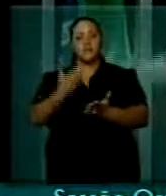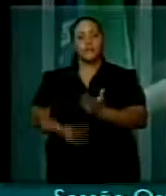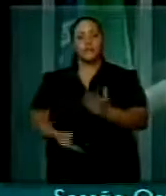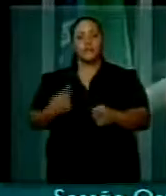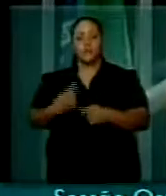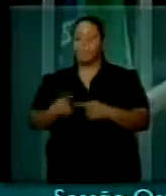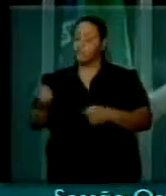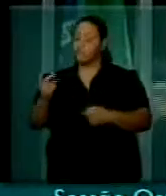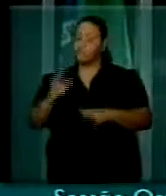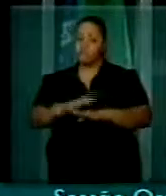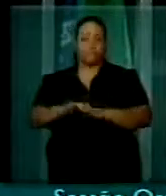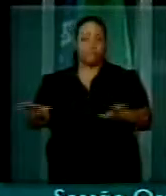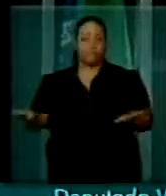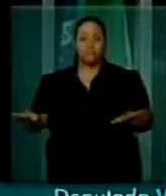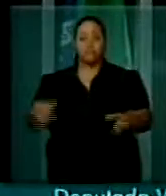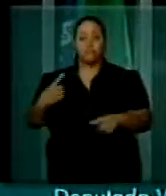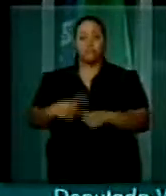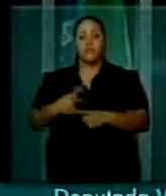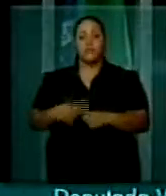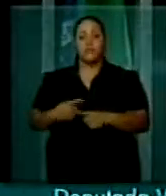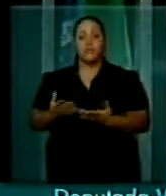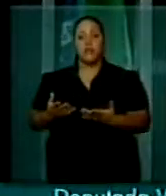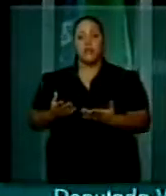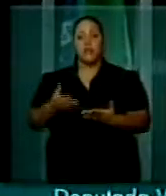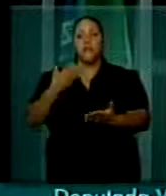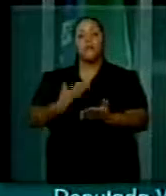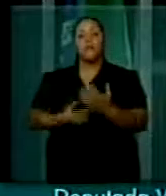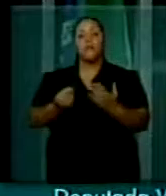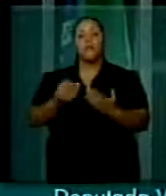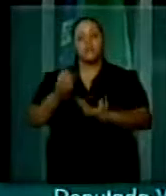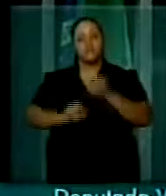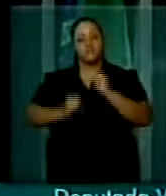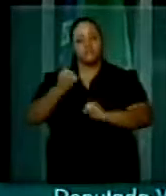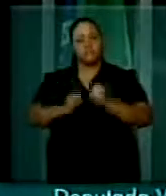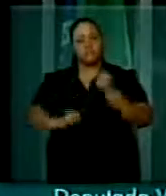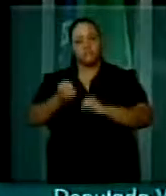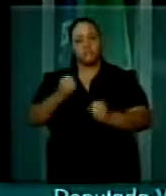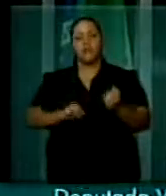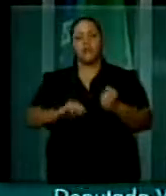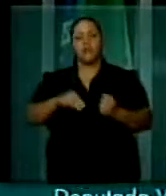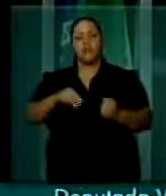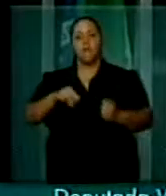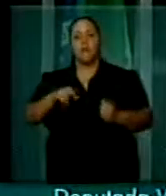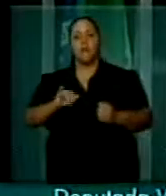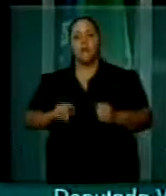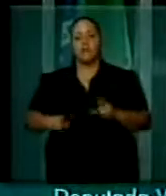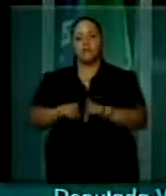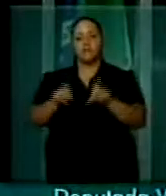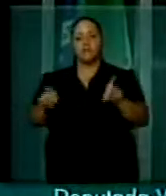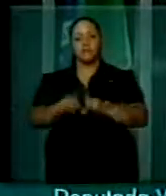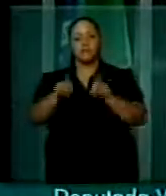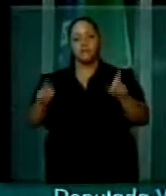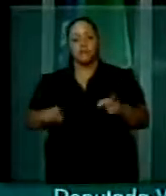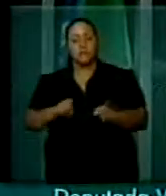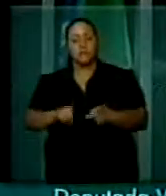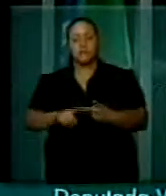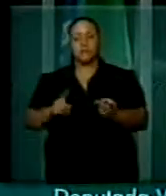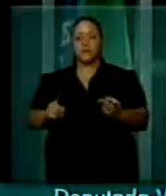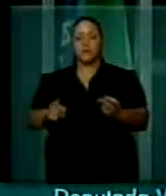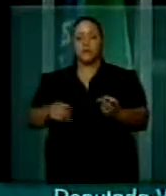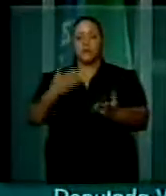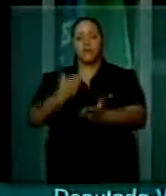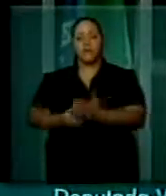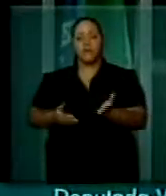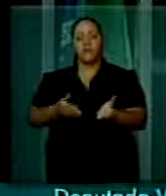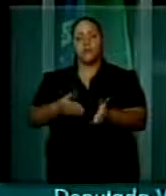vamos recuperar, porque perdemos para a máquina, perdemos para o computador, perdemos para o